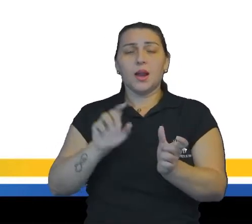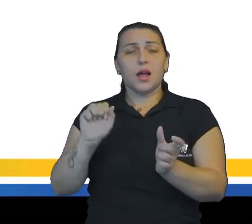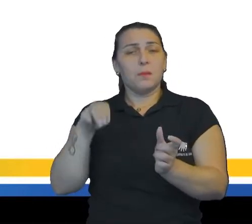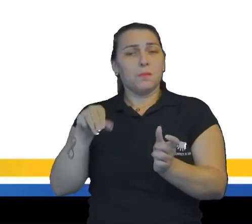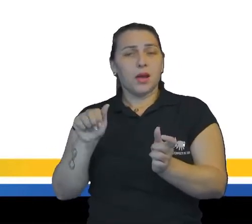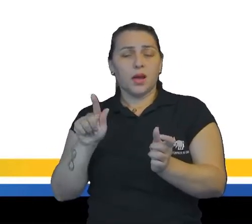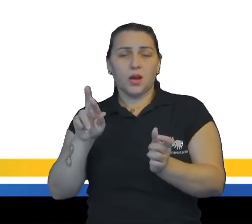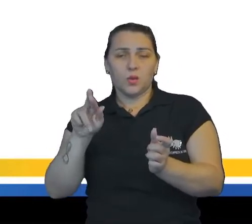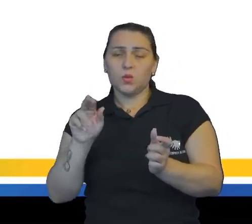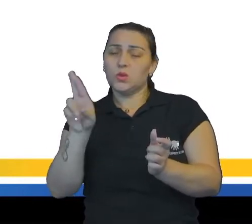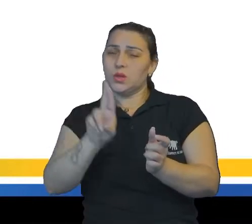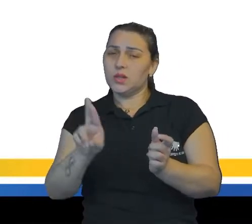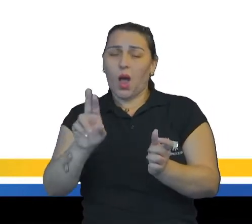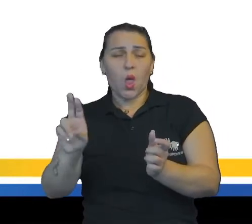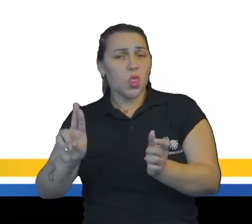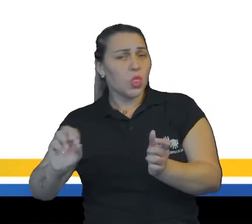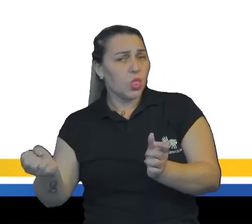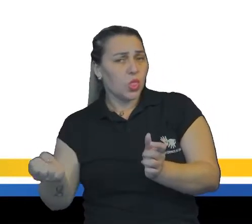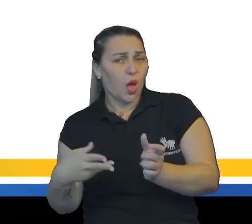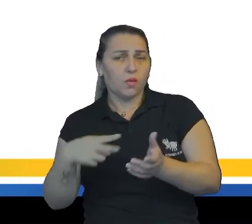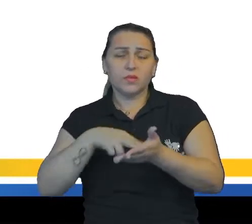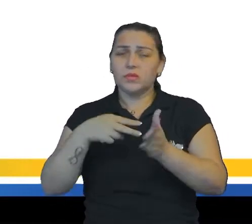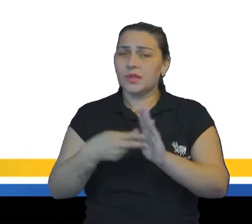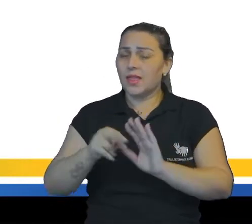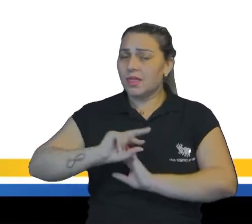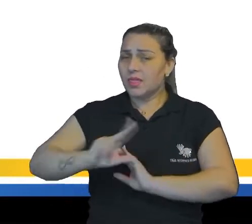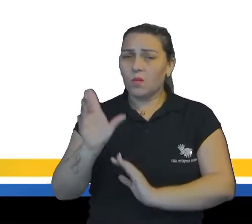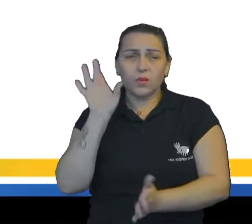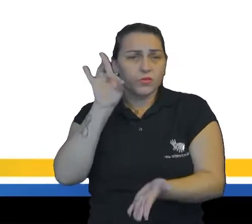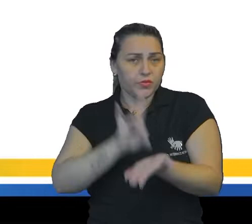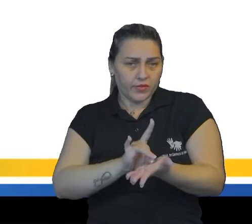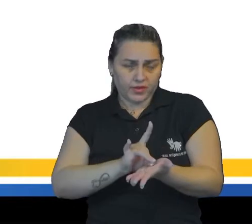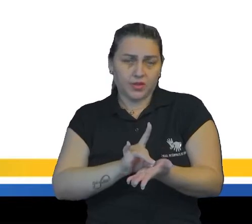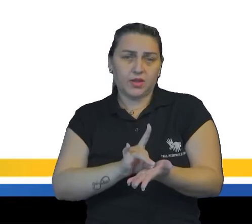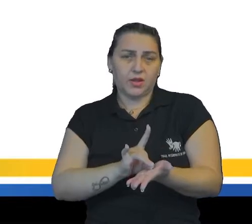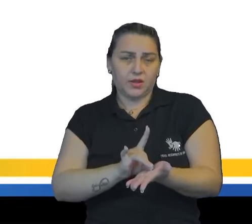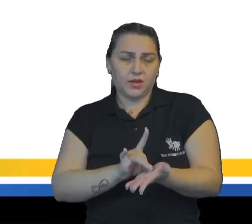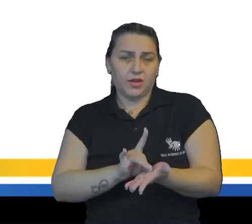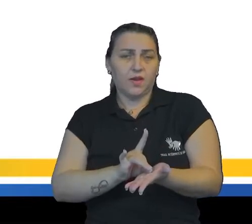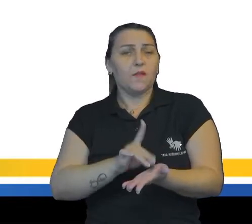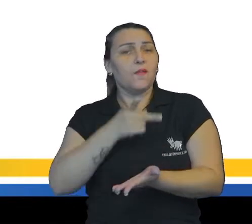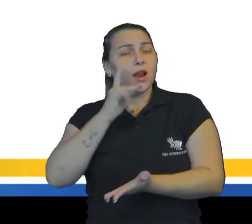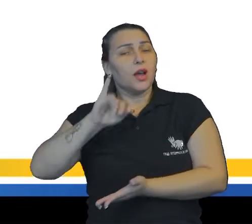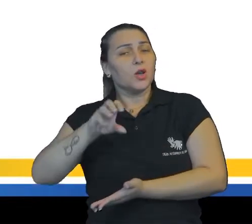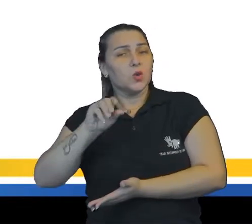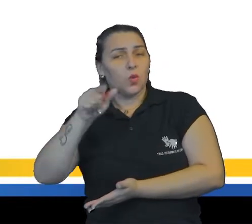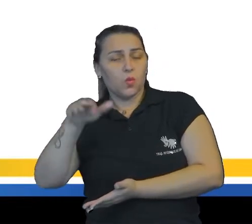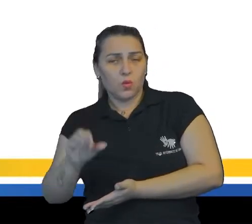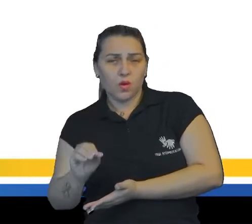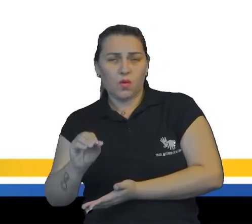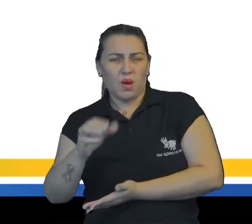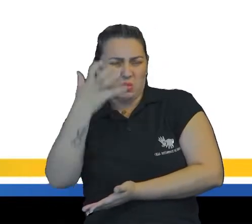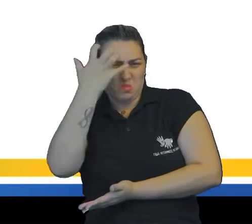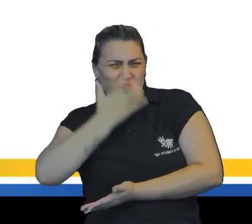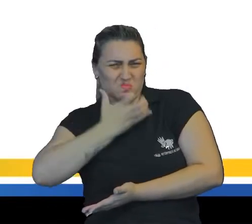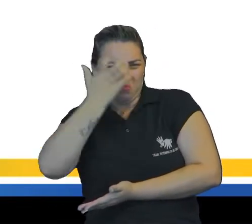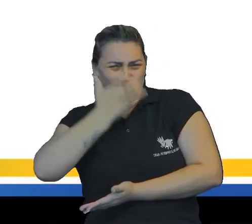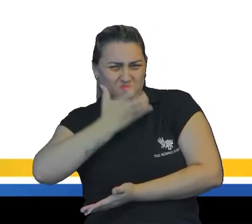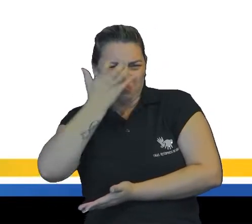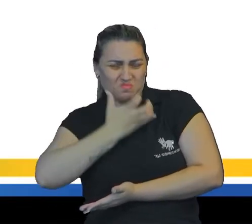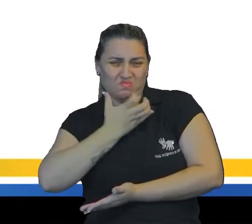foi utilizada com um novo sentido, que não é o seu real. Afirmar que João é amargo significa dizer que ele é alguém